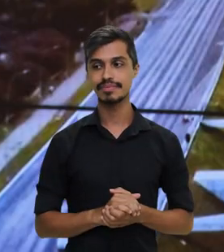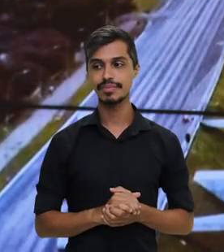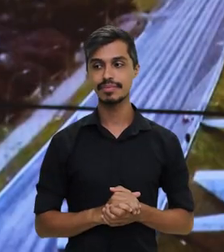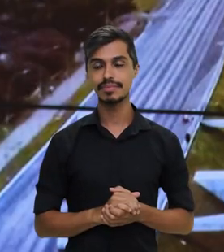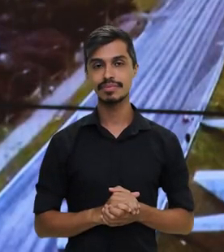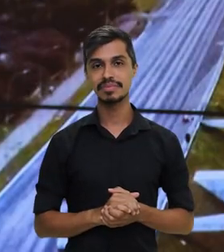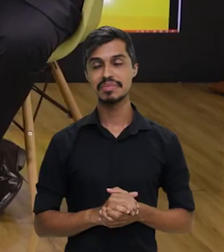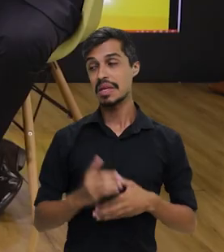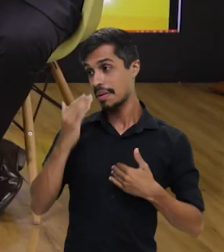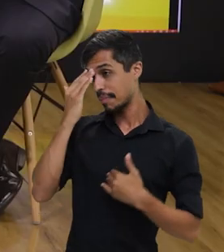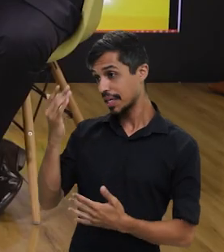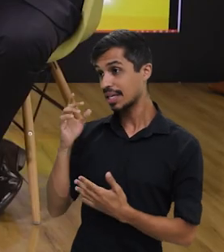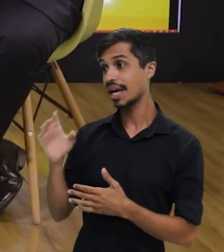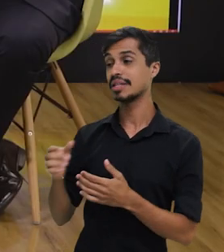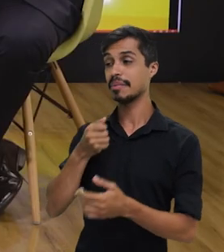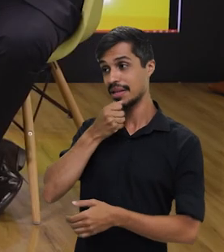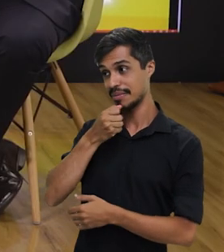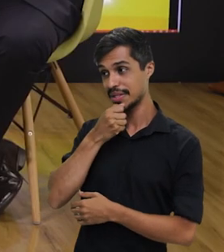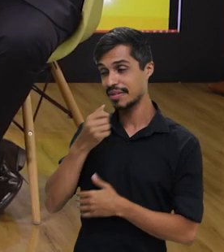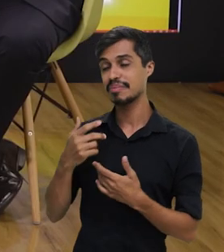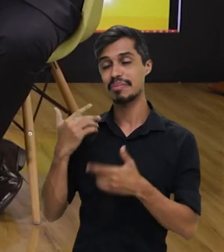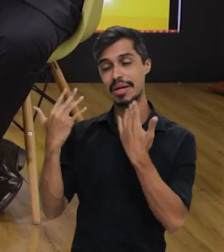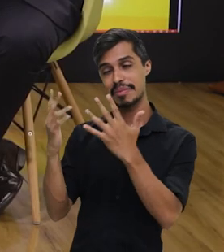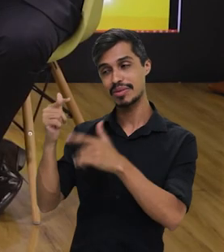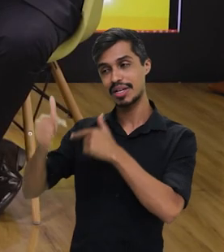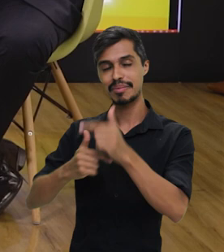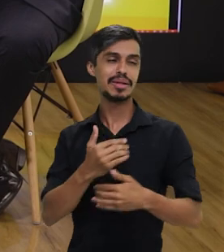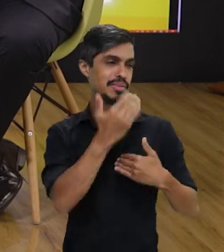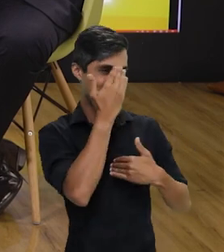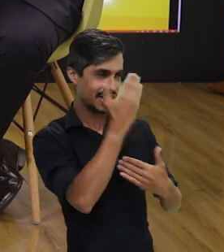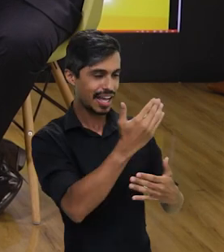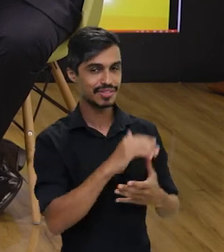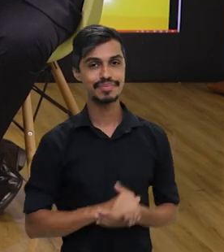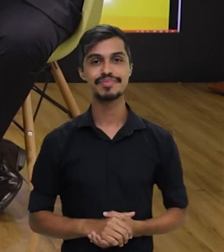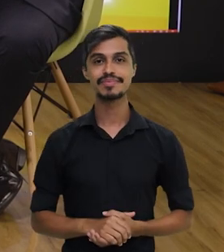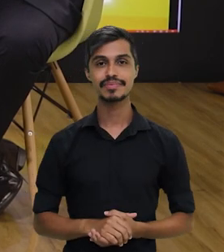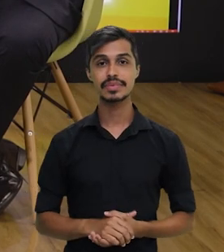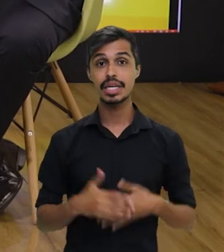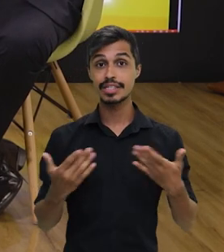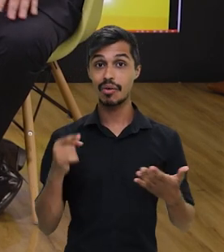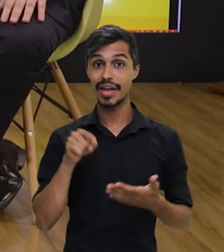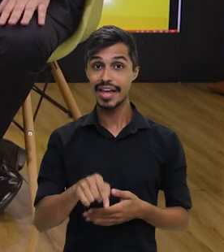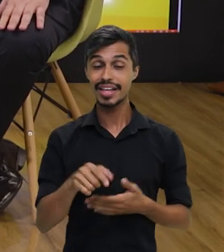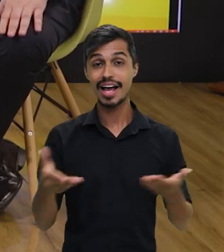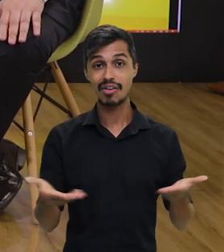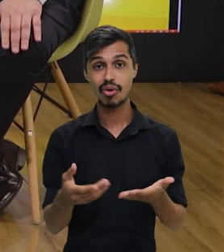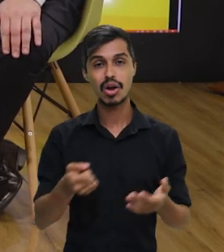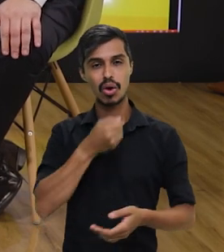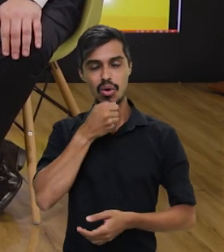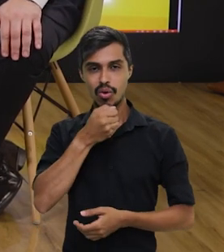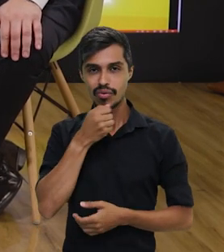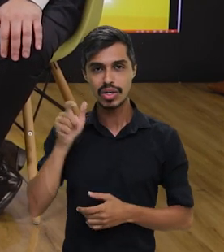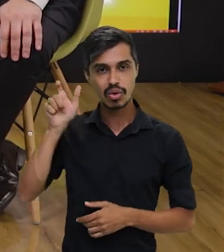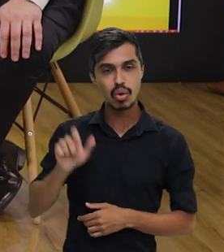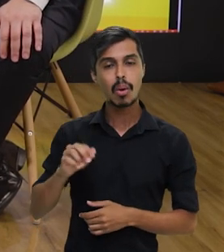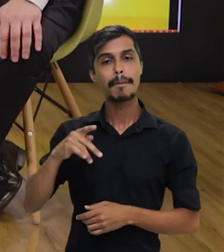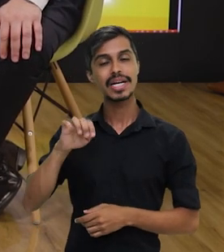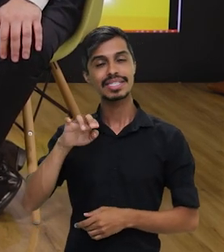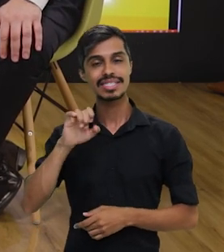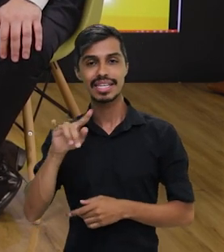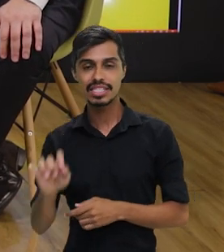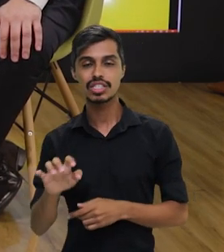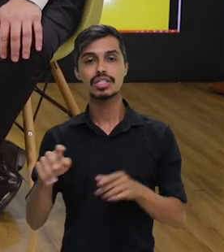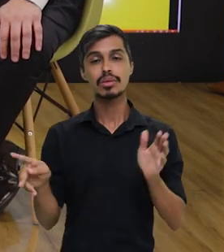Tá certo. Muito obrigada pela entrevista e parabéns pelo trabalho. Alina, obrigado. Bom, essa foi a minha conversa com o presidente dos